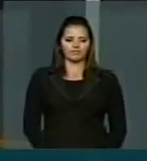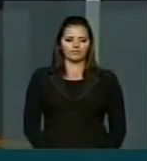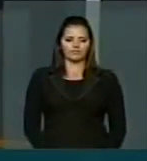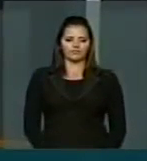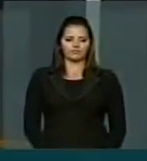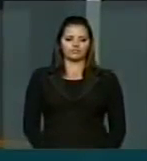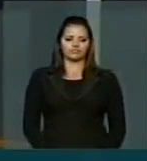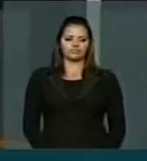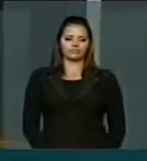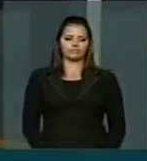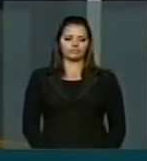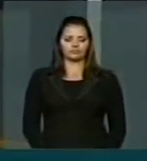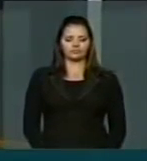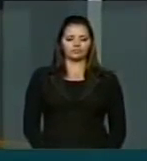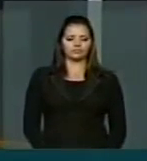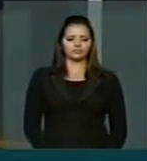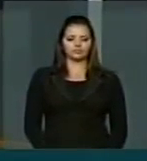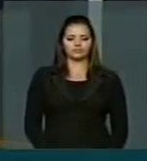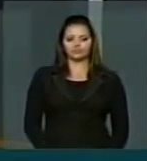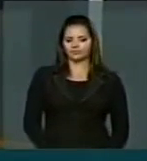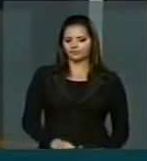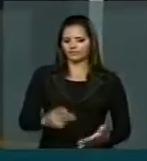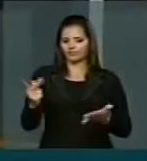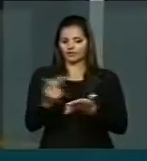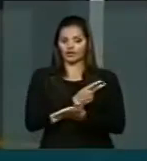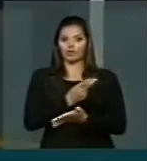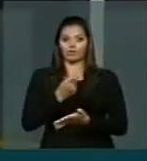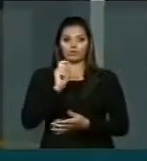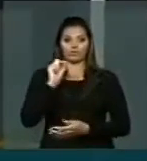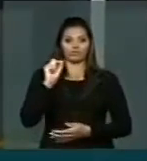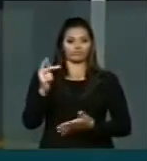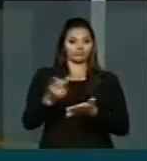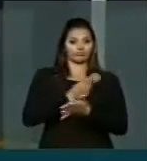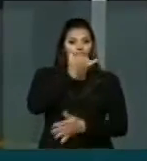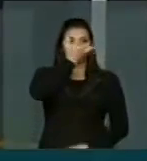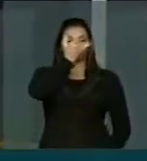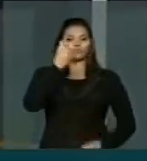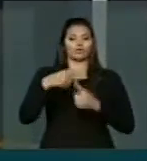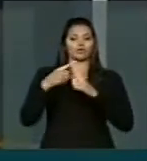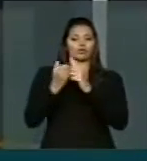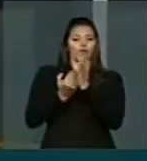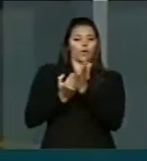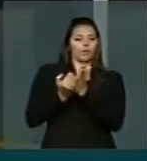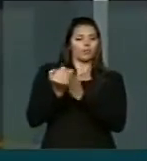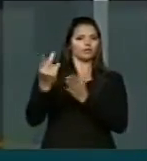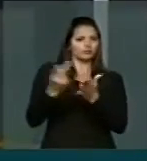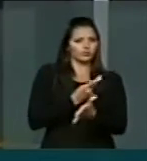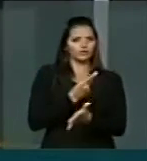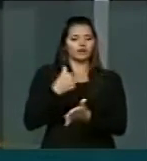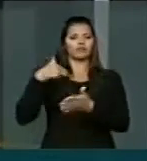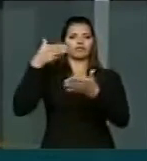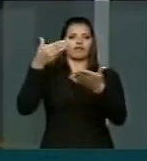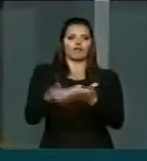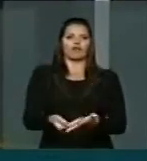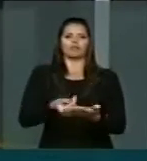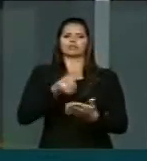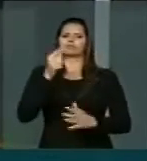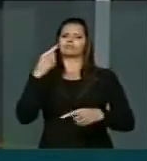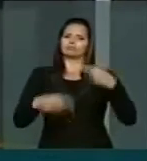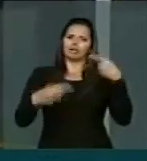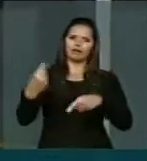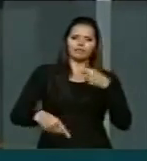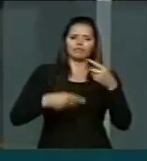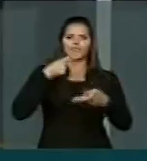ater aqui aos pormenores do episódio, que desde o início tem sido bastante debatido